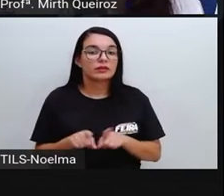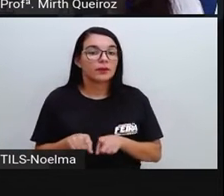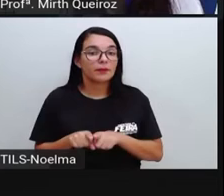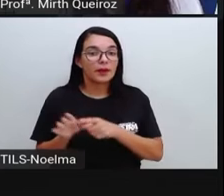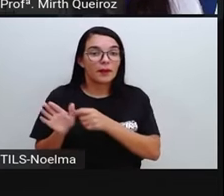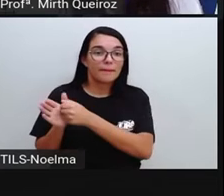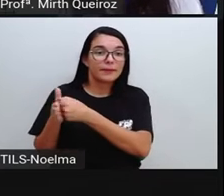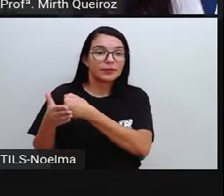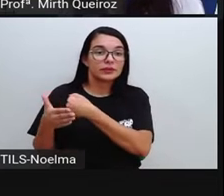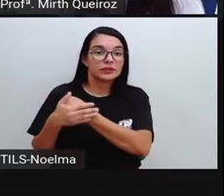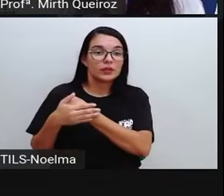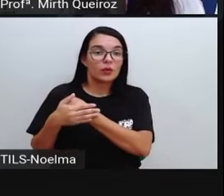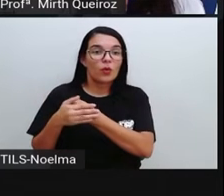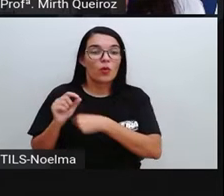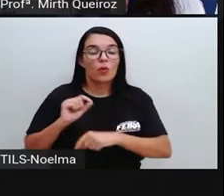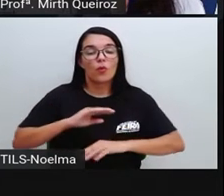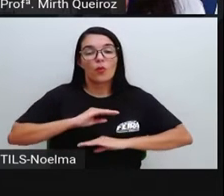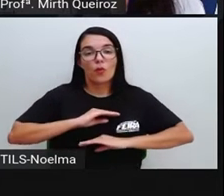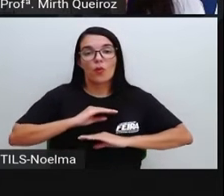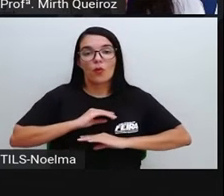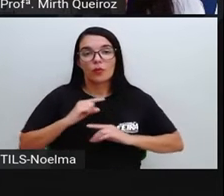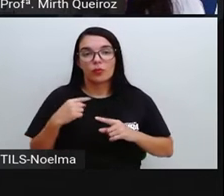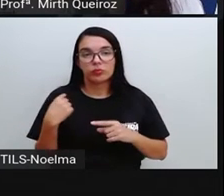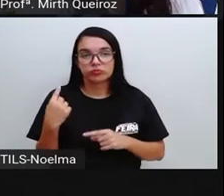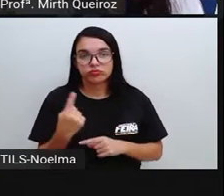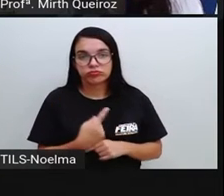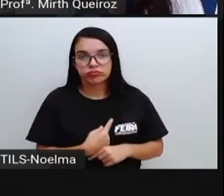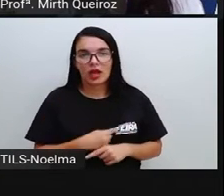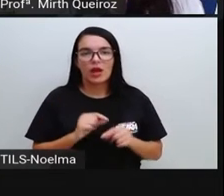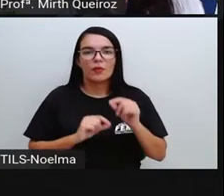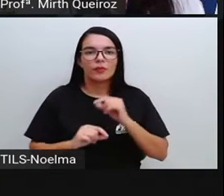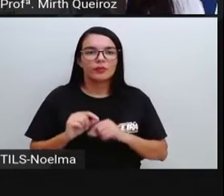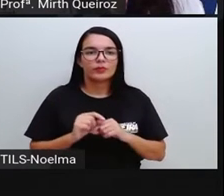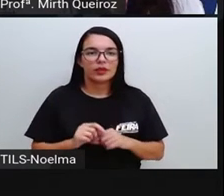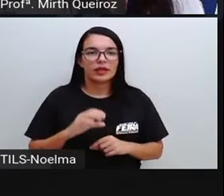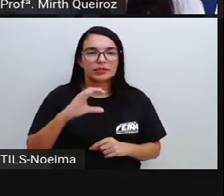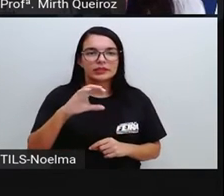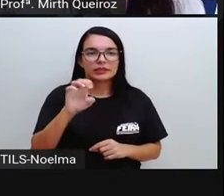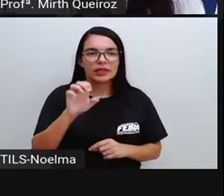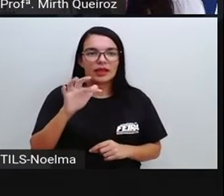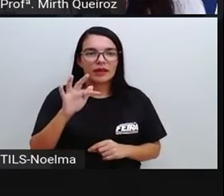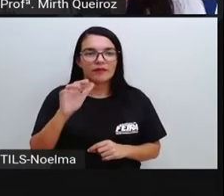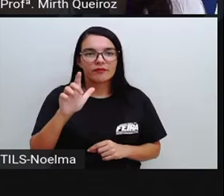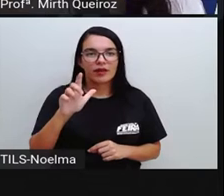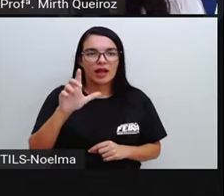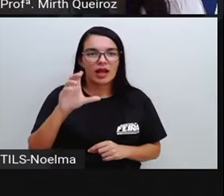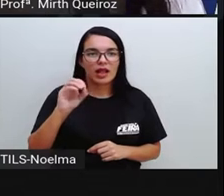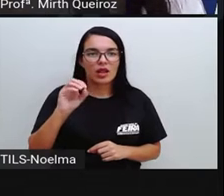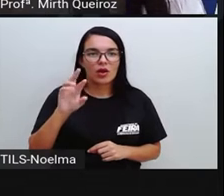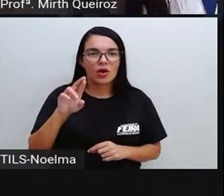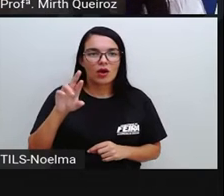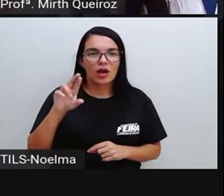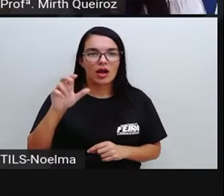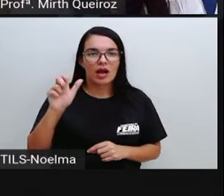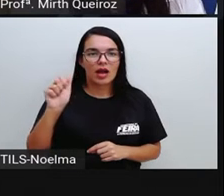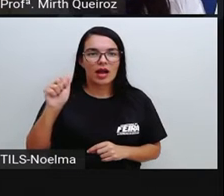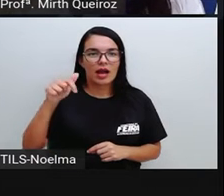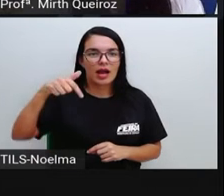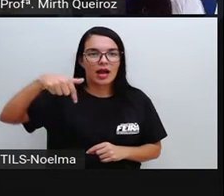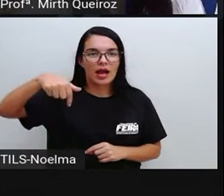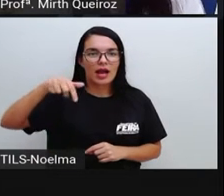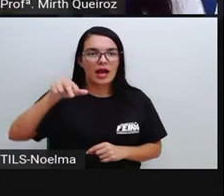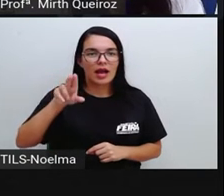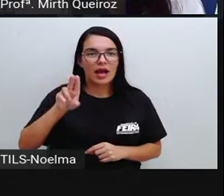serve para isso O líquido cefaloracidiano, por exemplo Que é encontrado na nossa cabeça, né? No